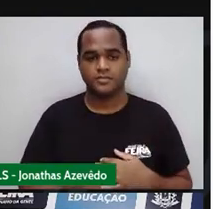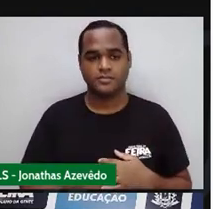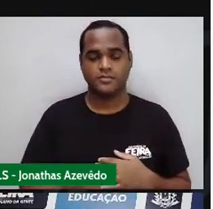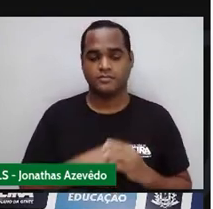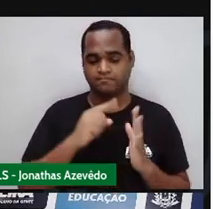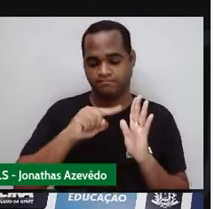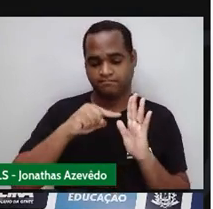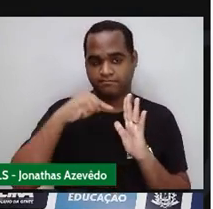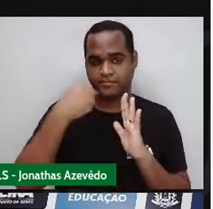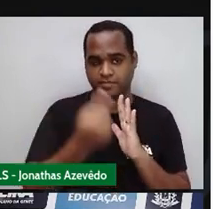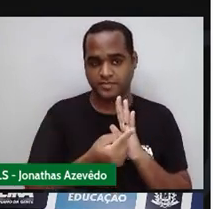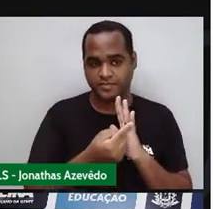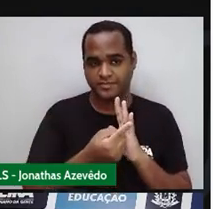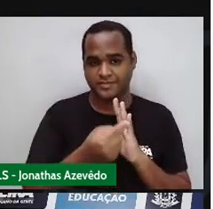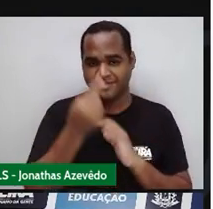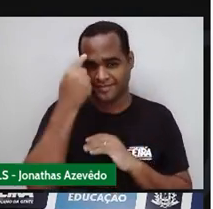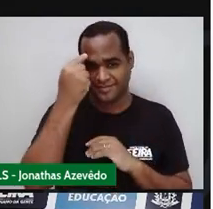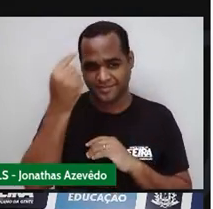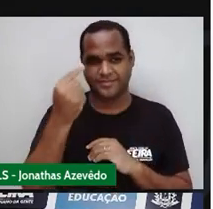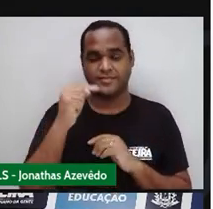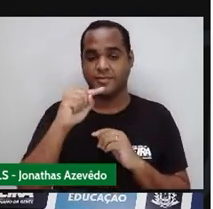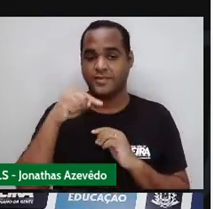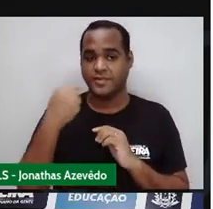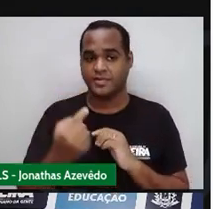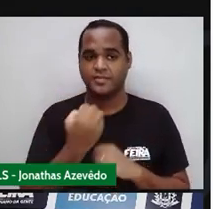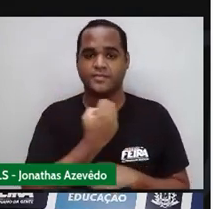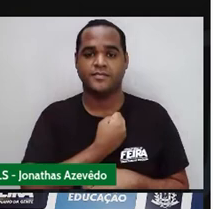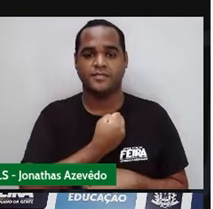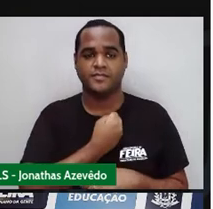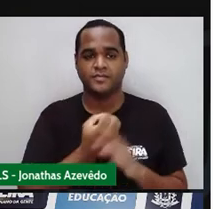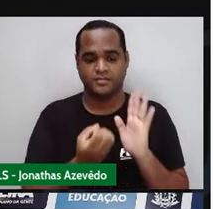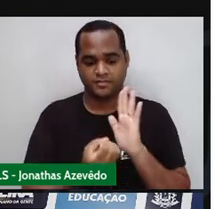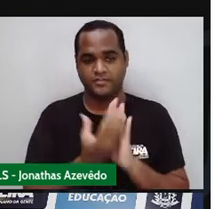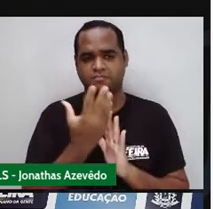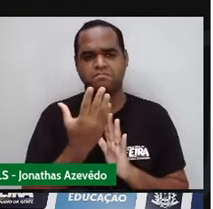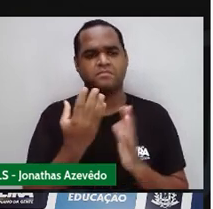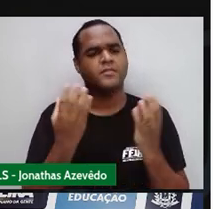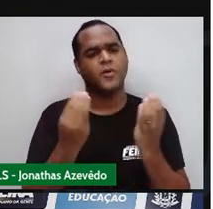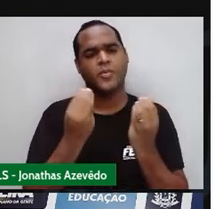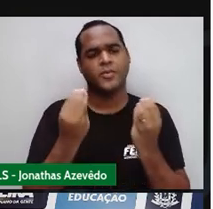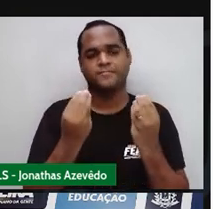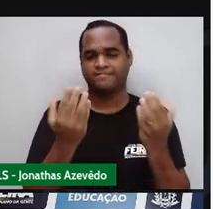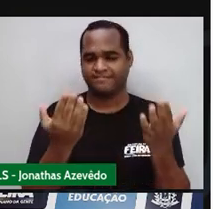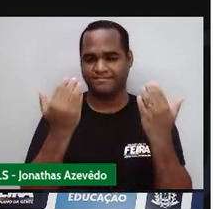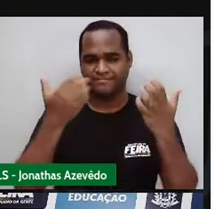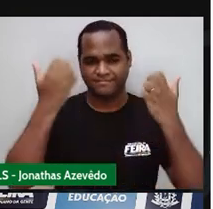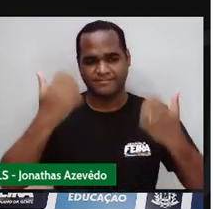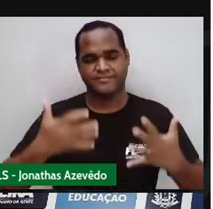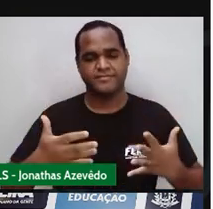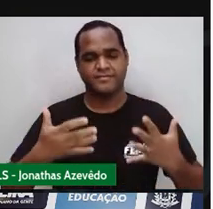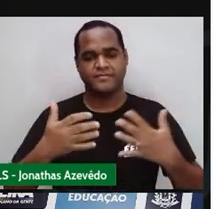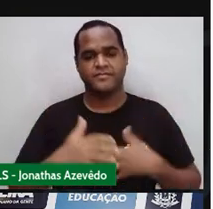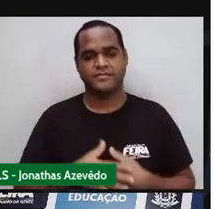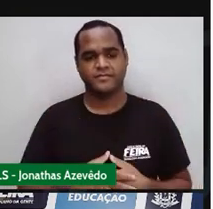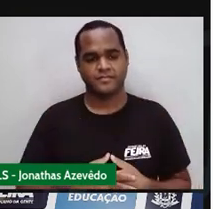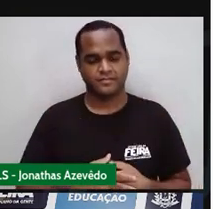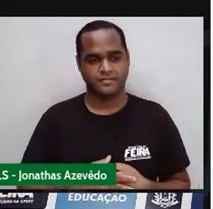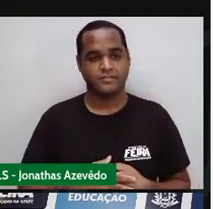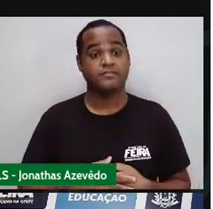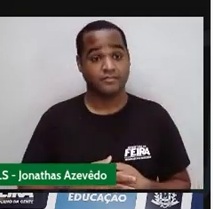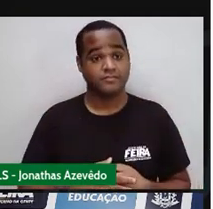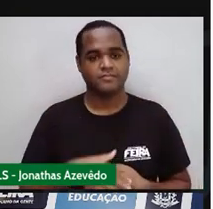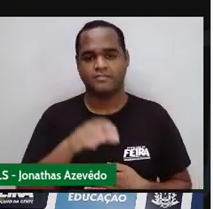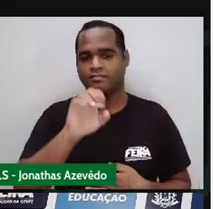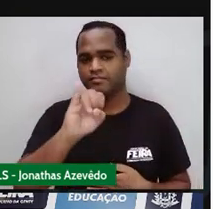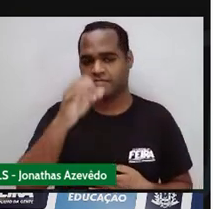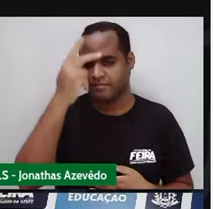o sucessor Que é o número Que vem depois dele Como assim Vem aqui comigo Ó Se